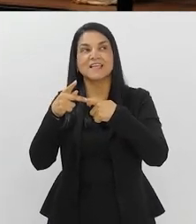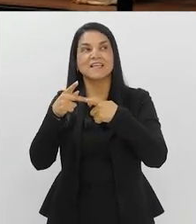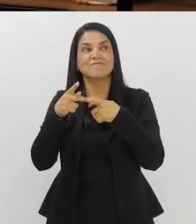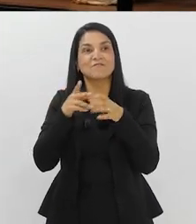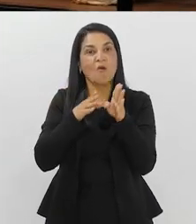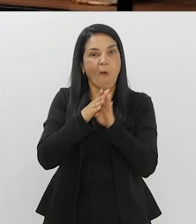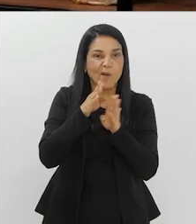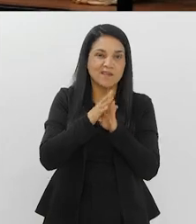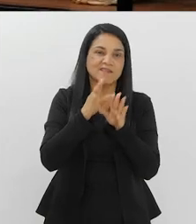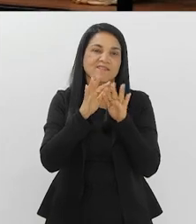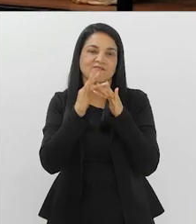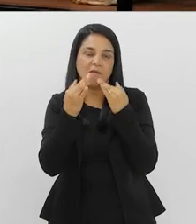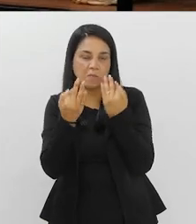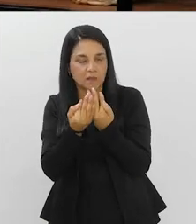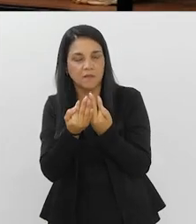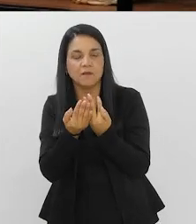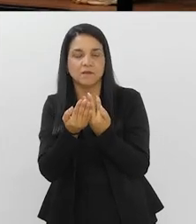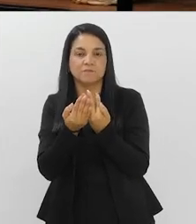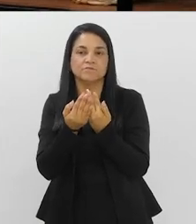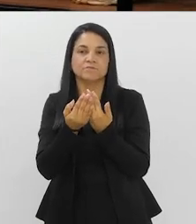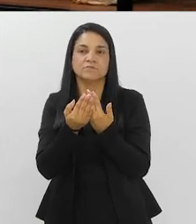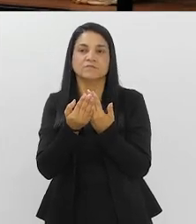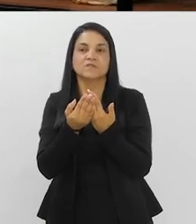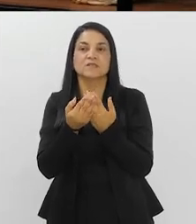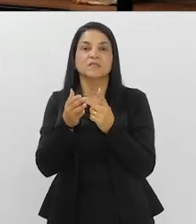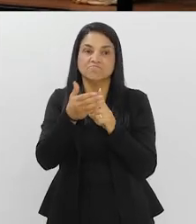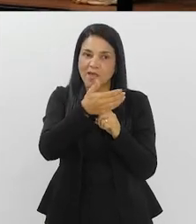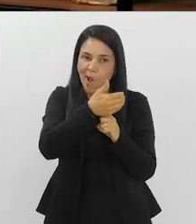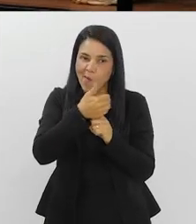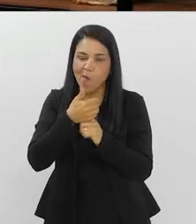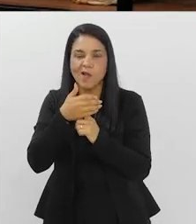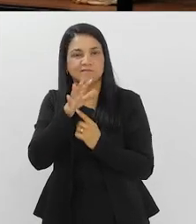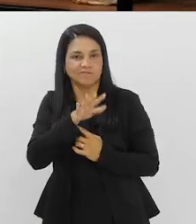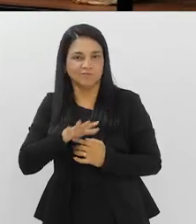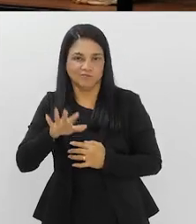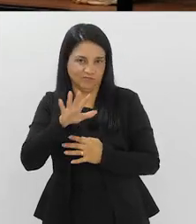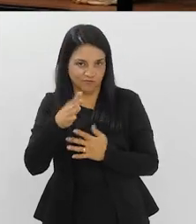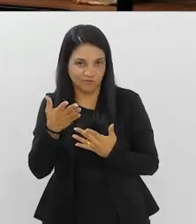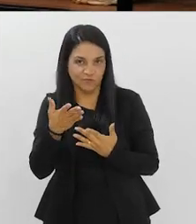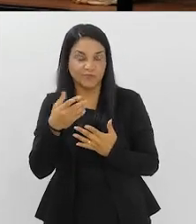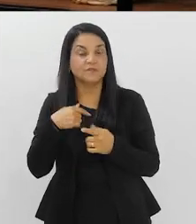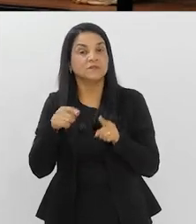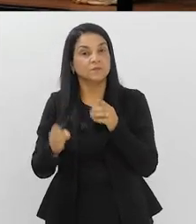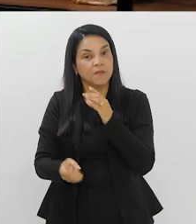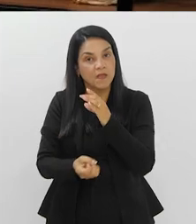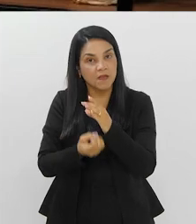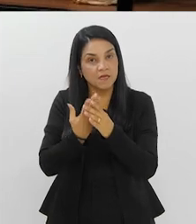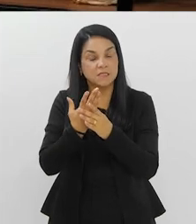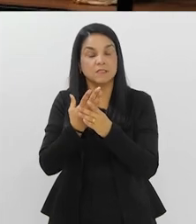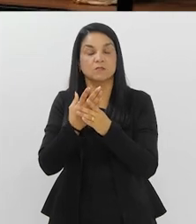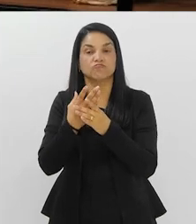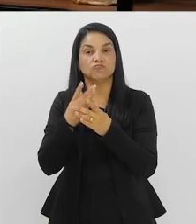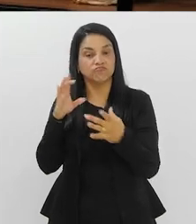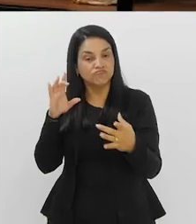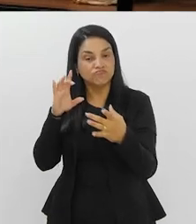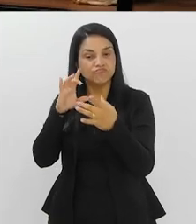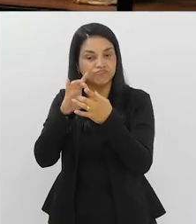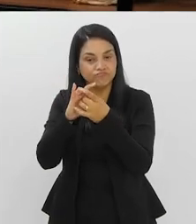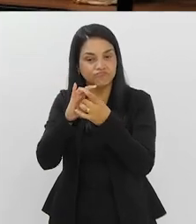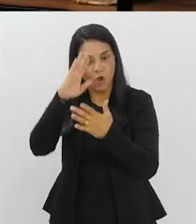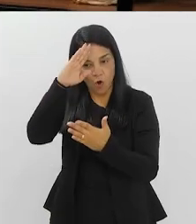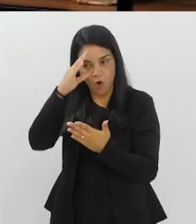médico da família, né? Como um todo, porque acolhe de uma forma geral a importância da criação do vínculo